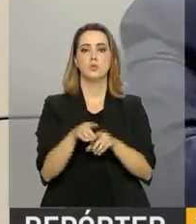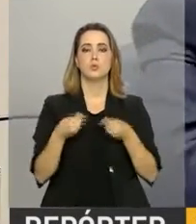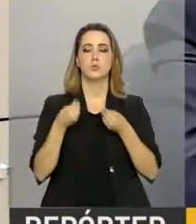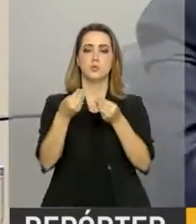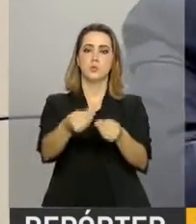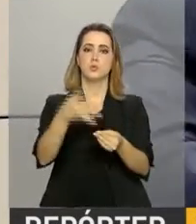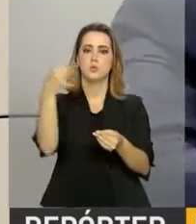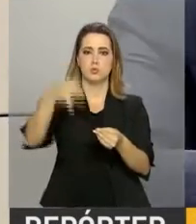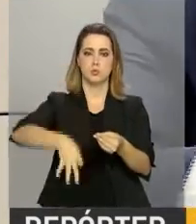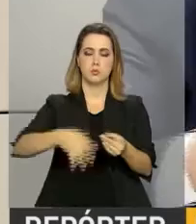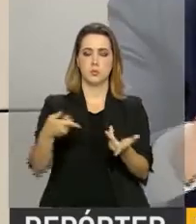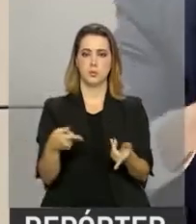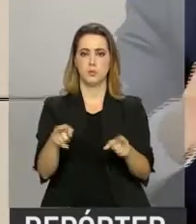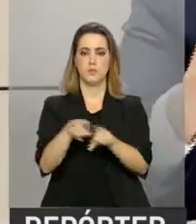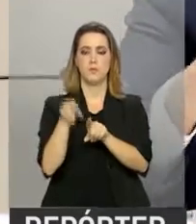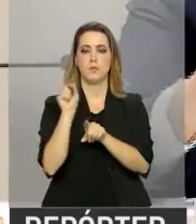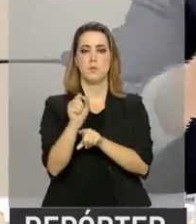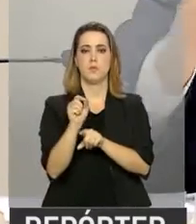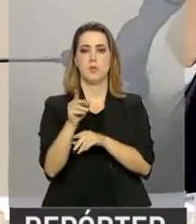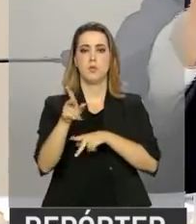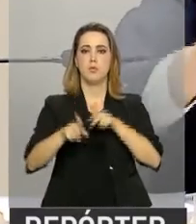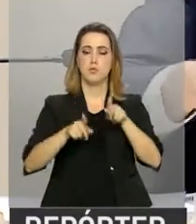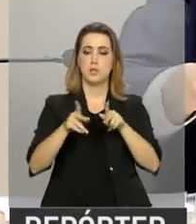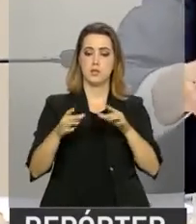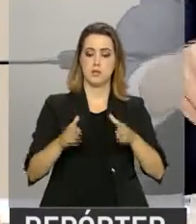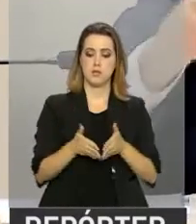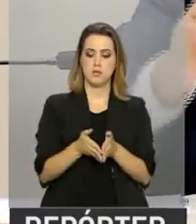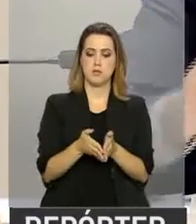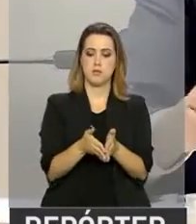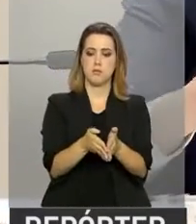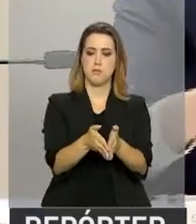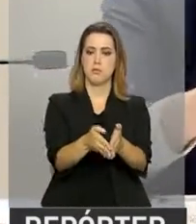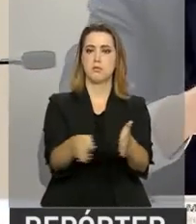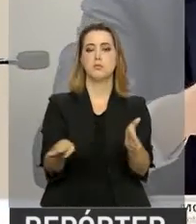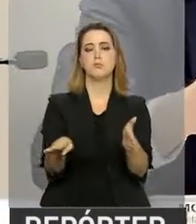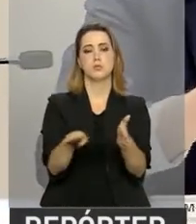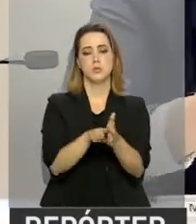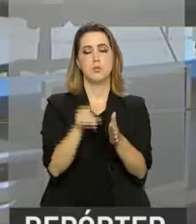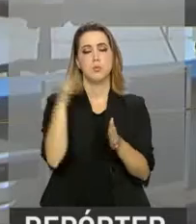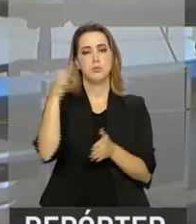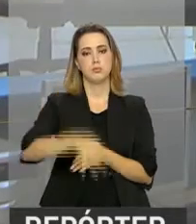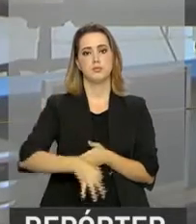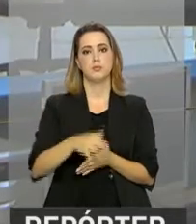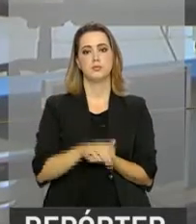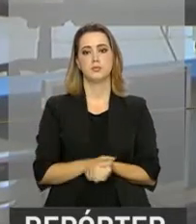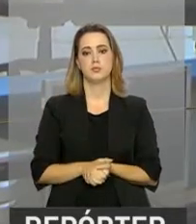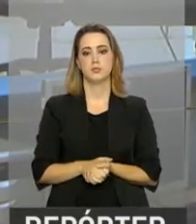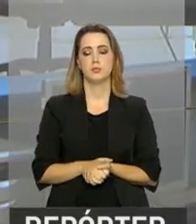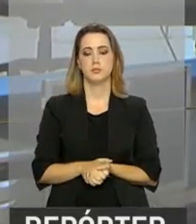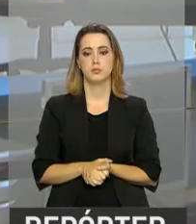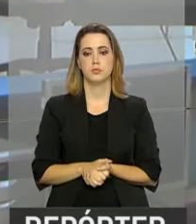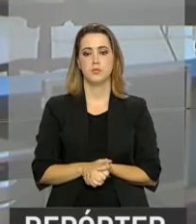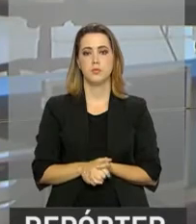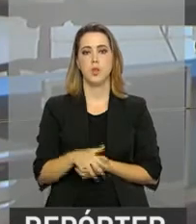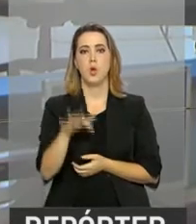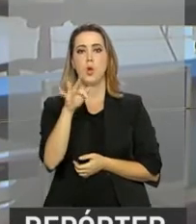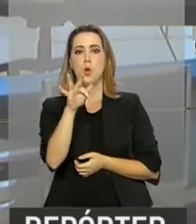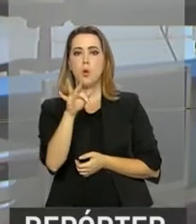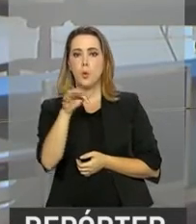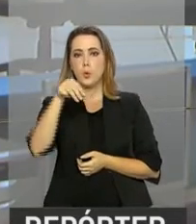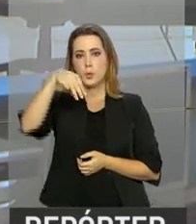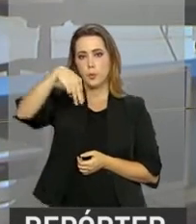sustentação necessária para que esses portos cumpram com a sua obrigação. O Fundo Monetário